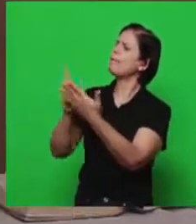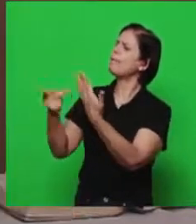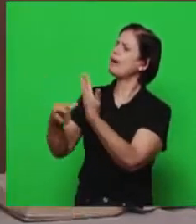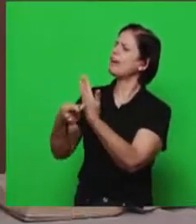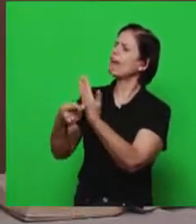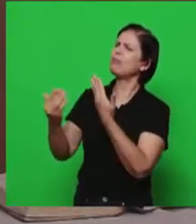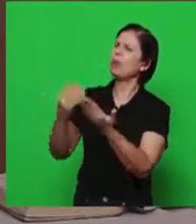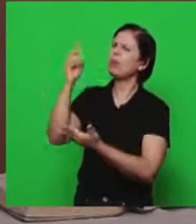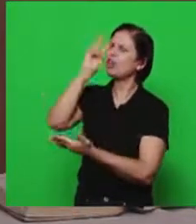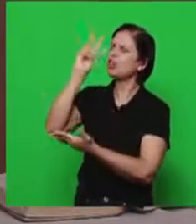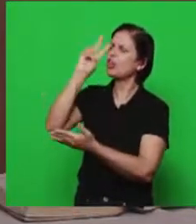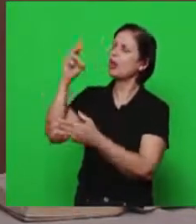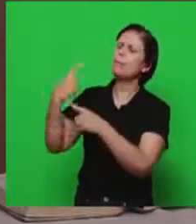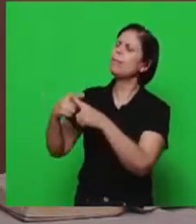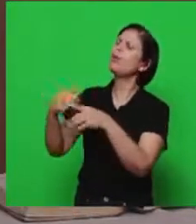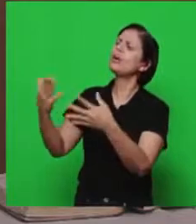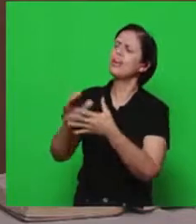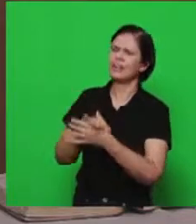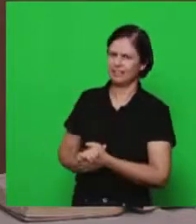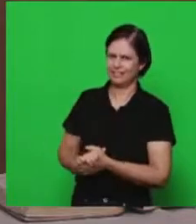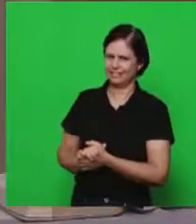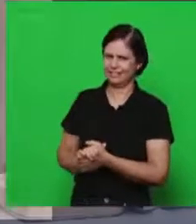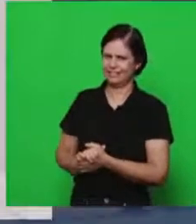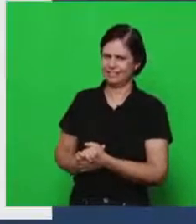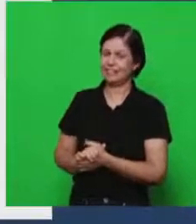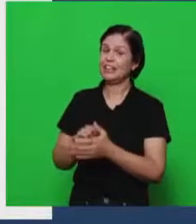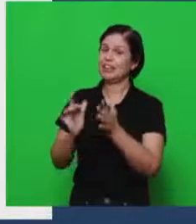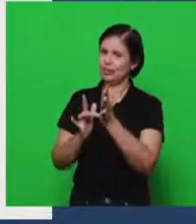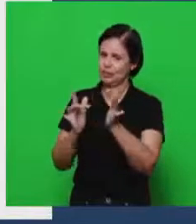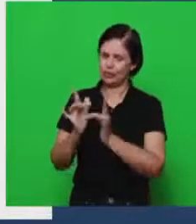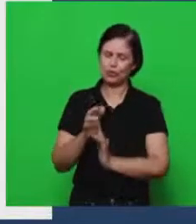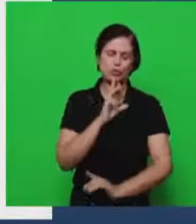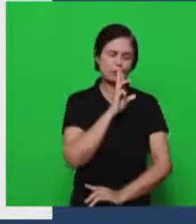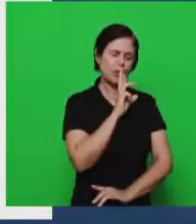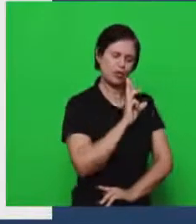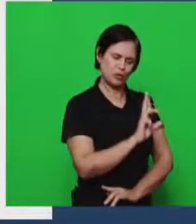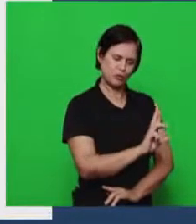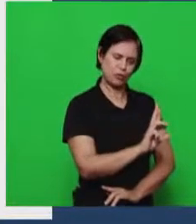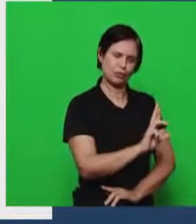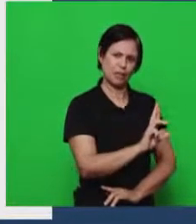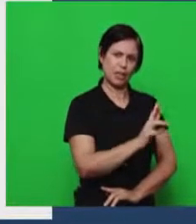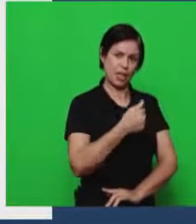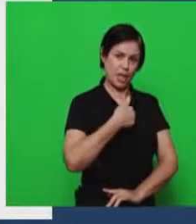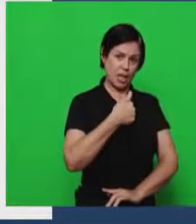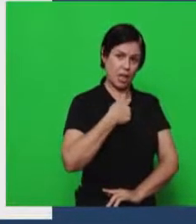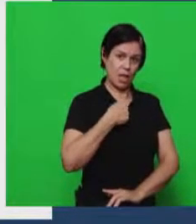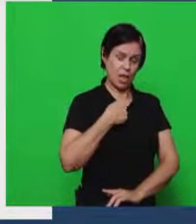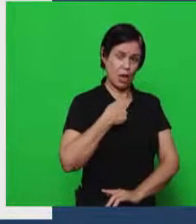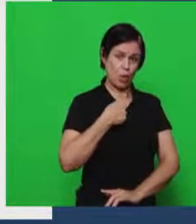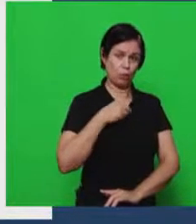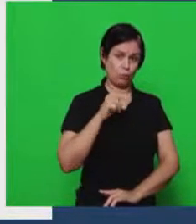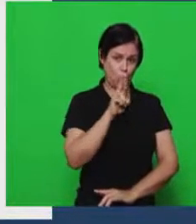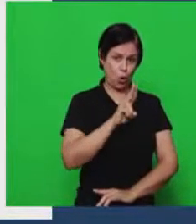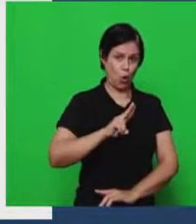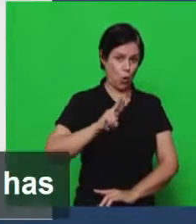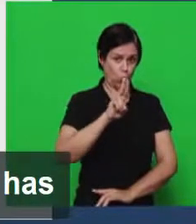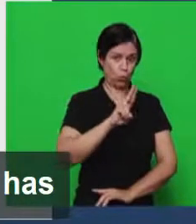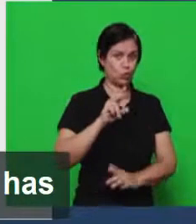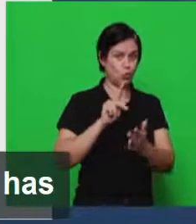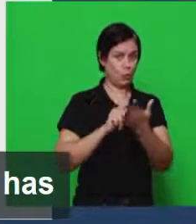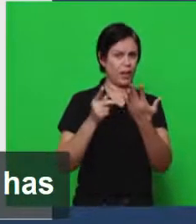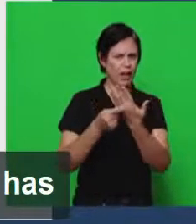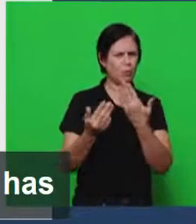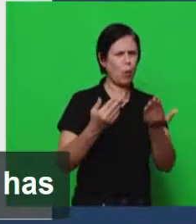falando para uma multidão então ele então respondeu para eles porque que ele estava falando por parábolas ele disse assim